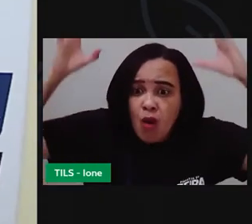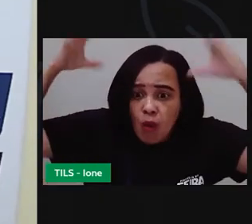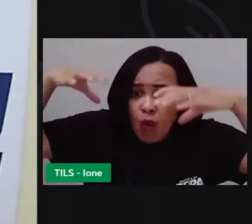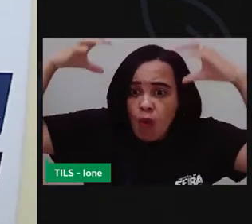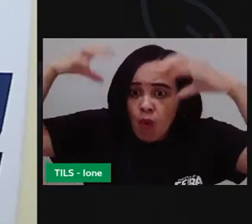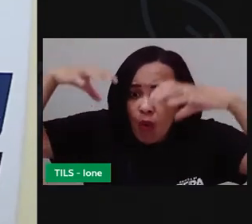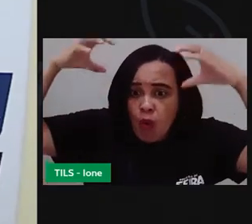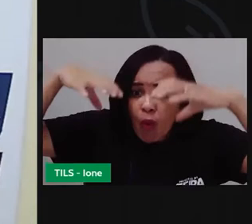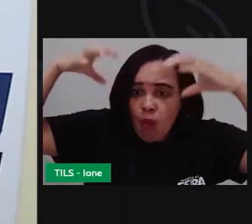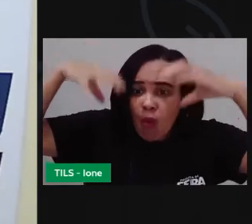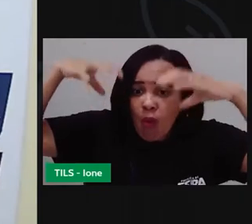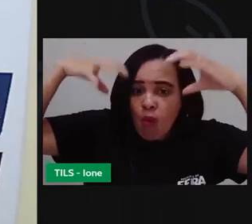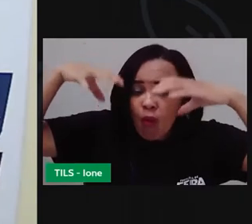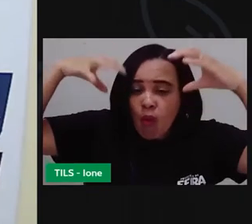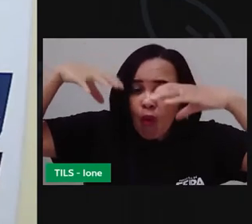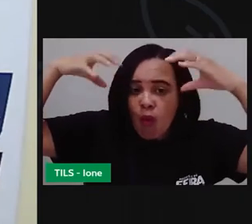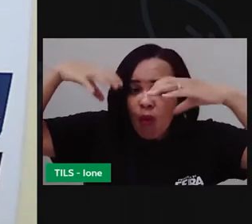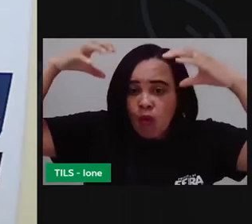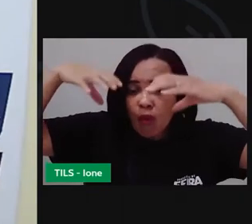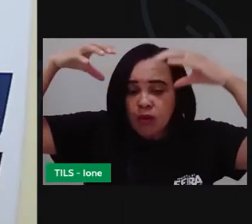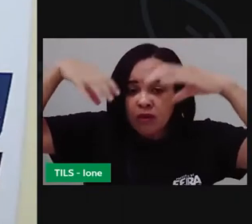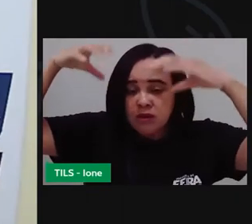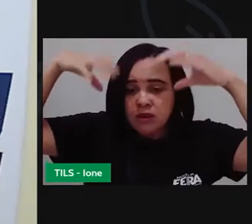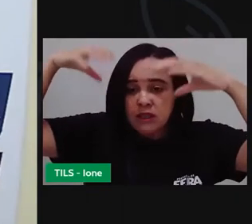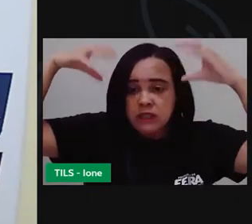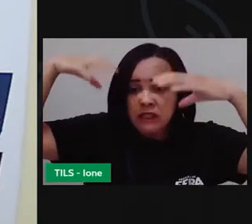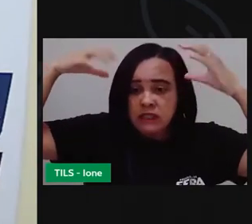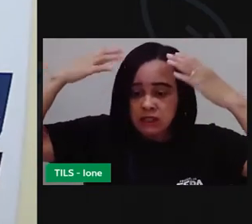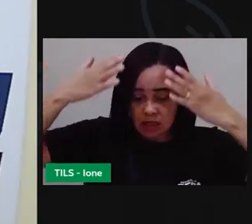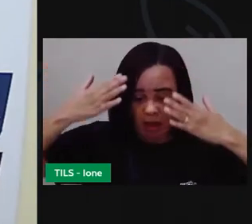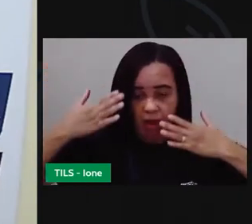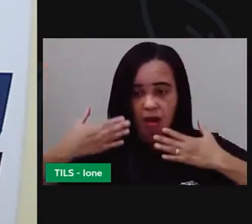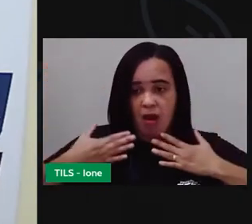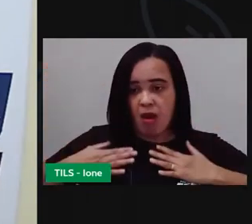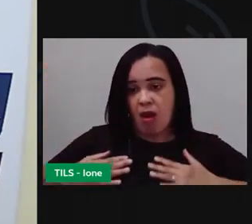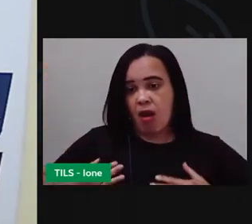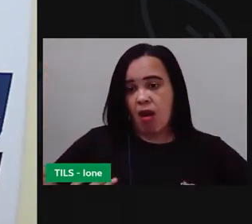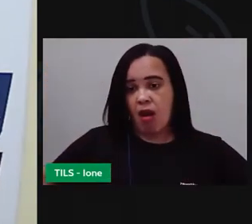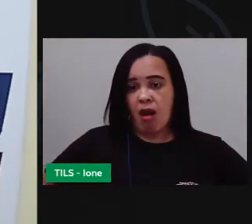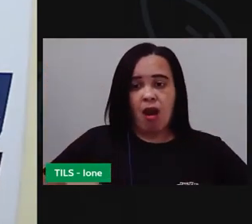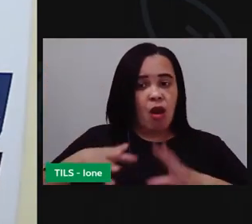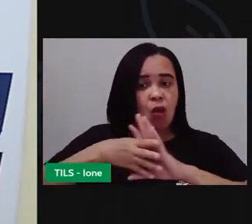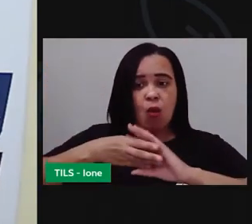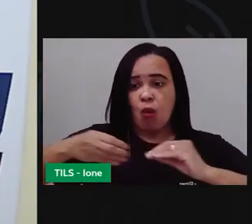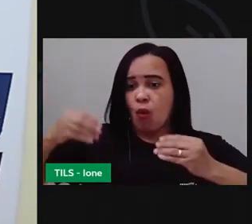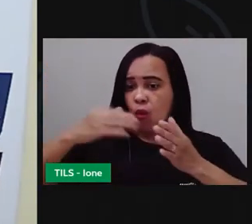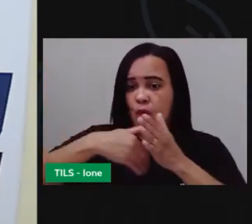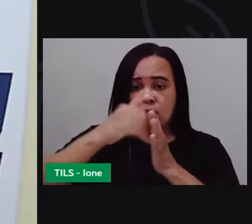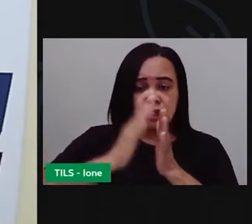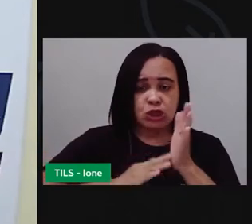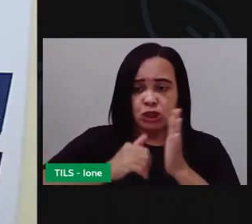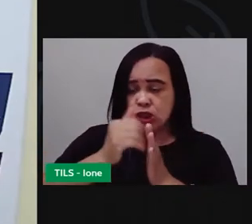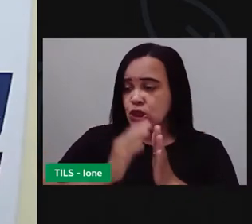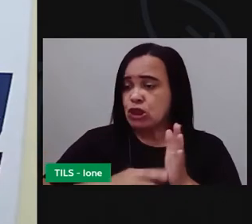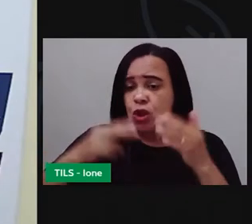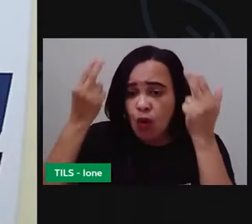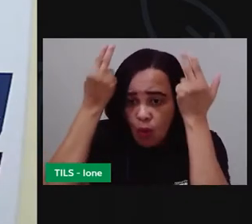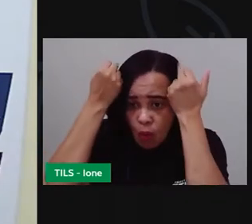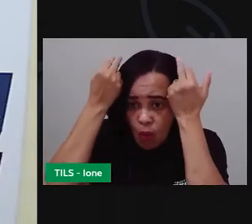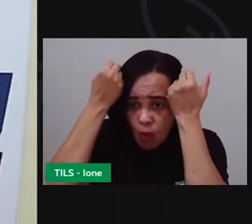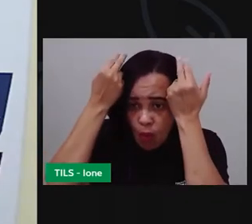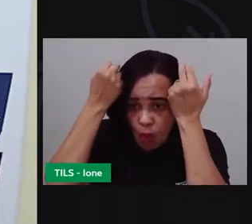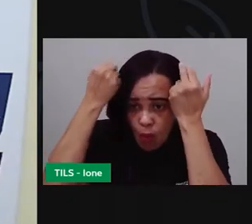a chuva. Veio a chuva e lavou toda a tinta. E o coelho continuava